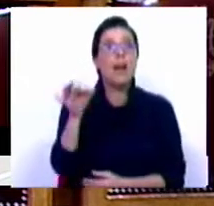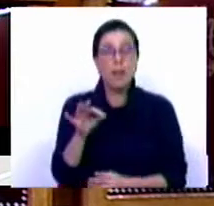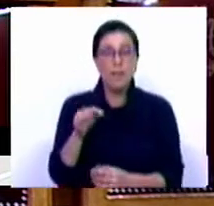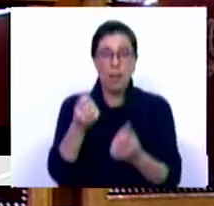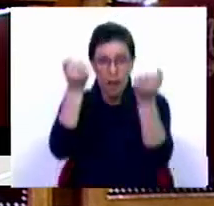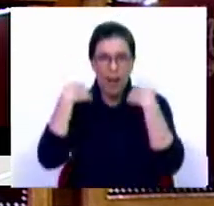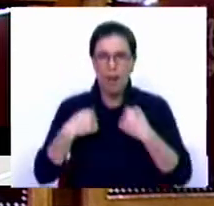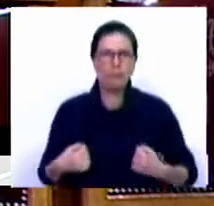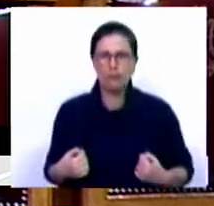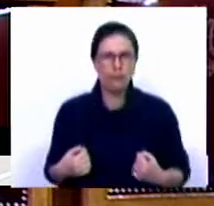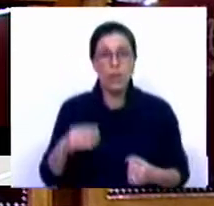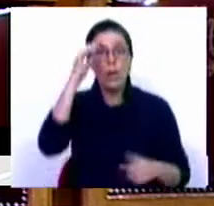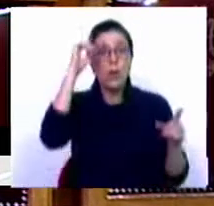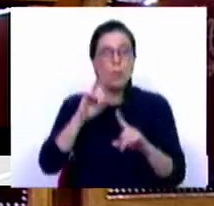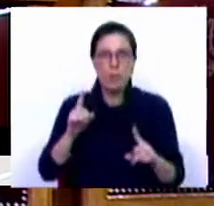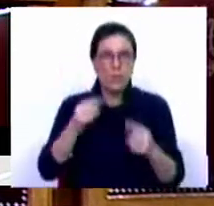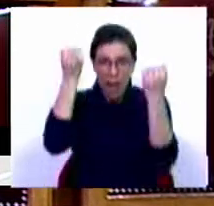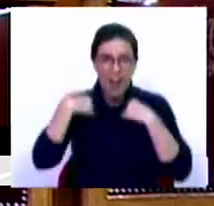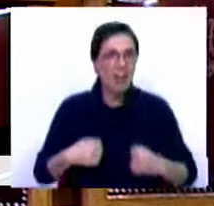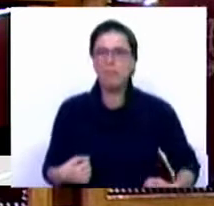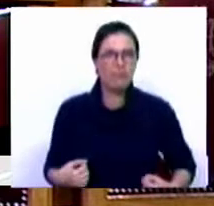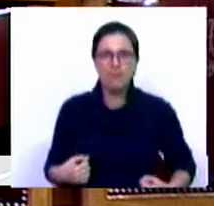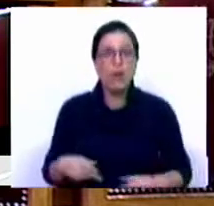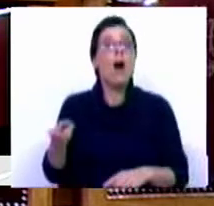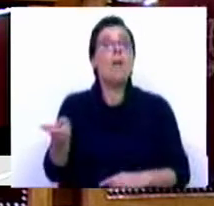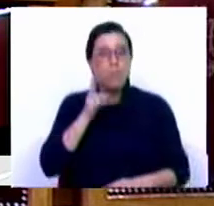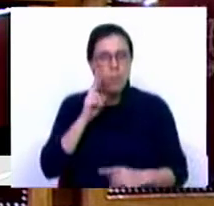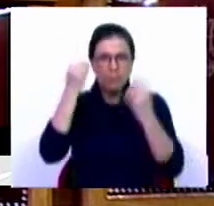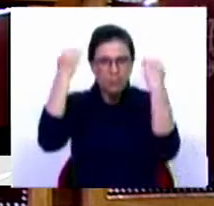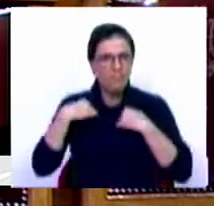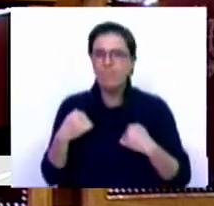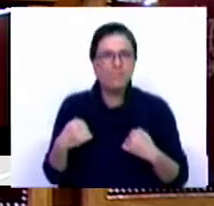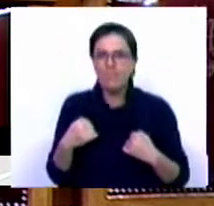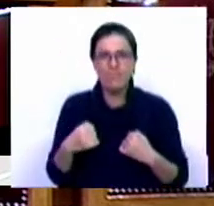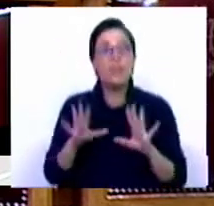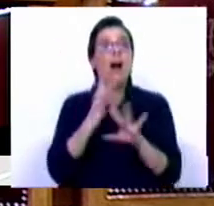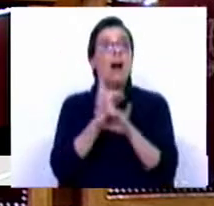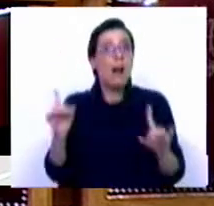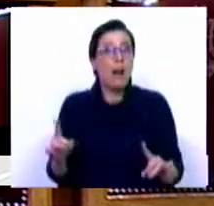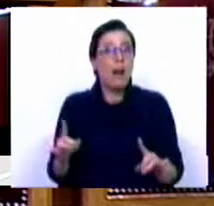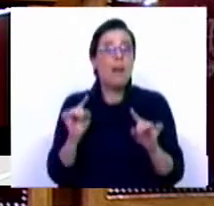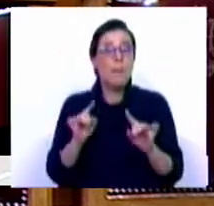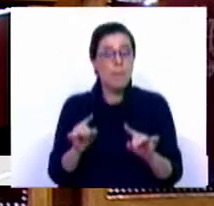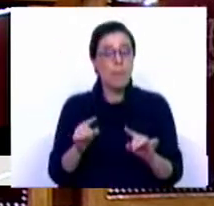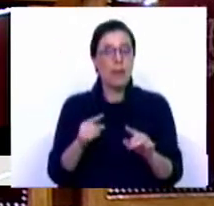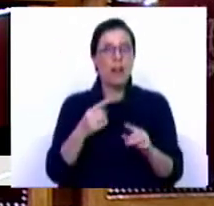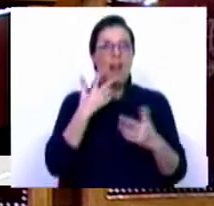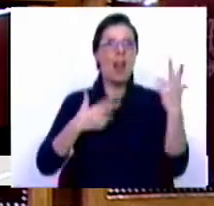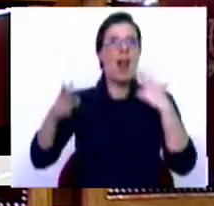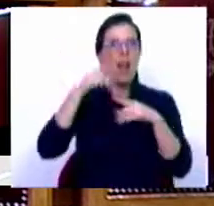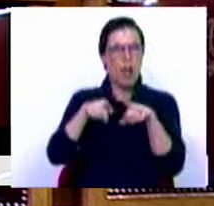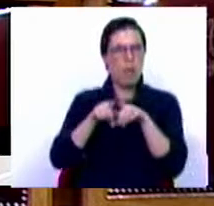não se deixam enganar, os professores não se deixam enganar, os diretores não se deixam enganar. Por isso, em nome da chicana